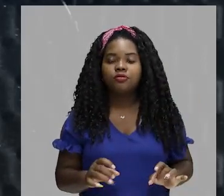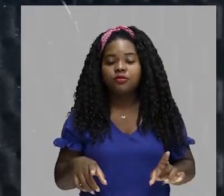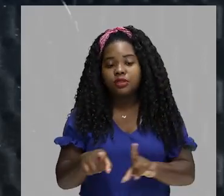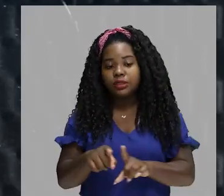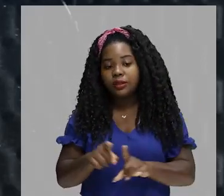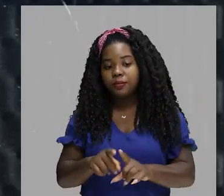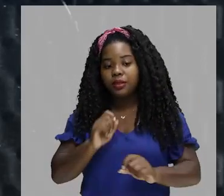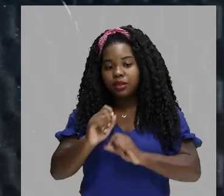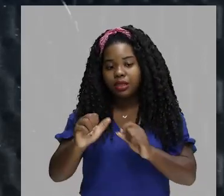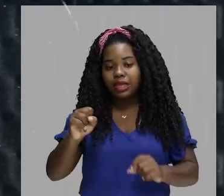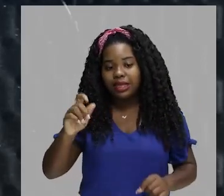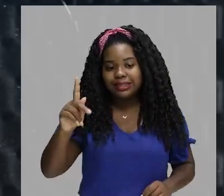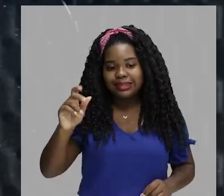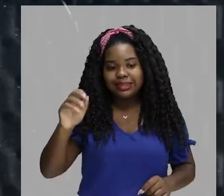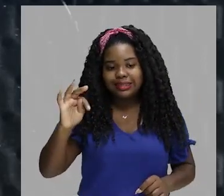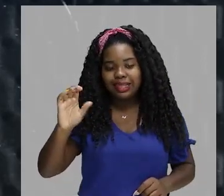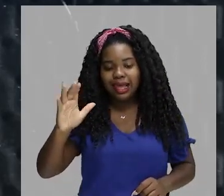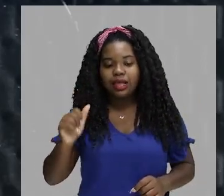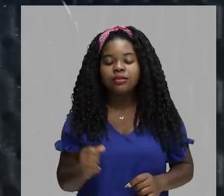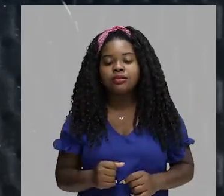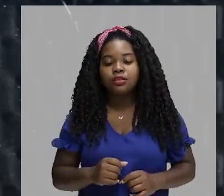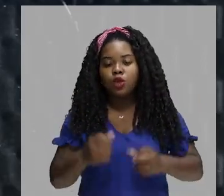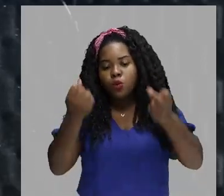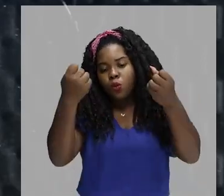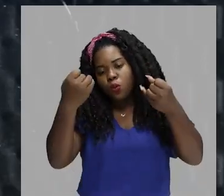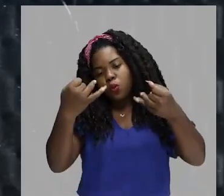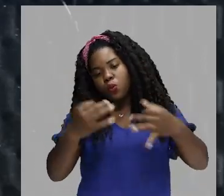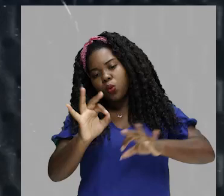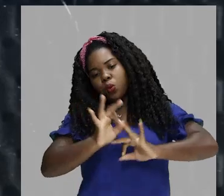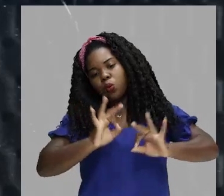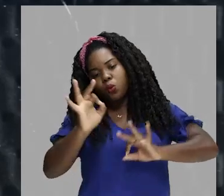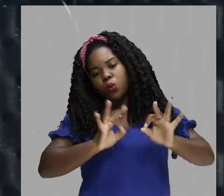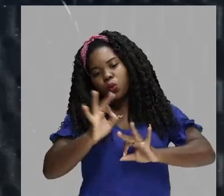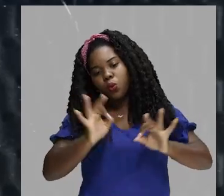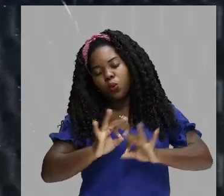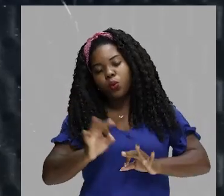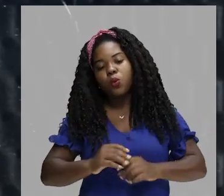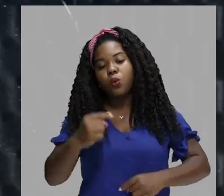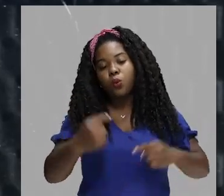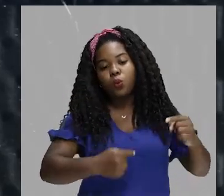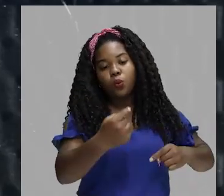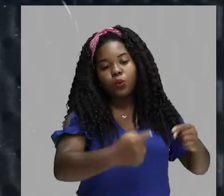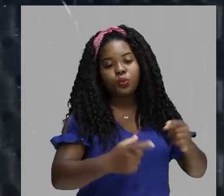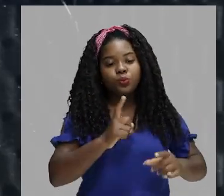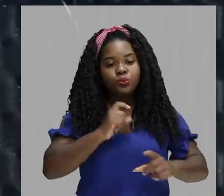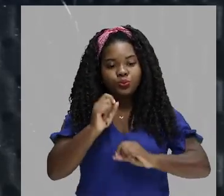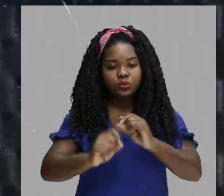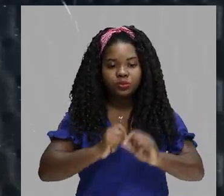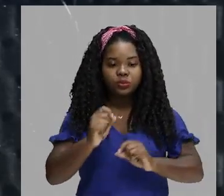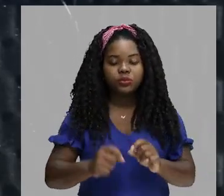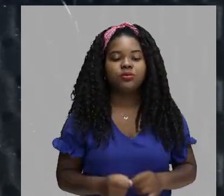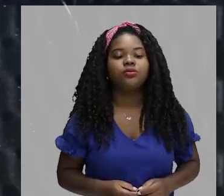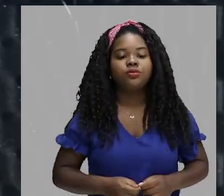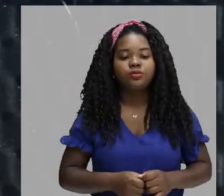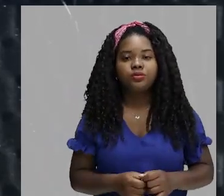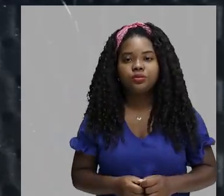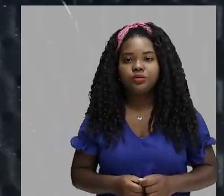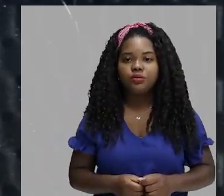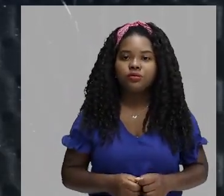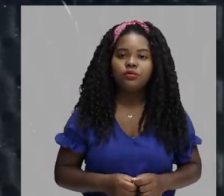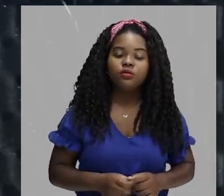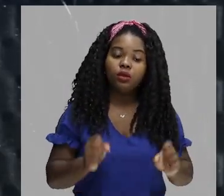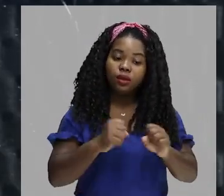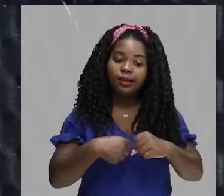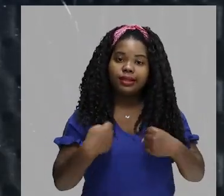o caso dos aztecas. E quando se fala, por exemplo, da organização política dos aztecas, nós estamos diante de